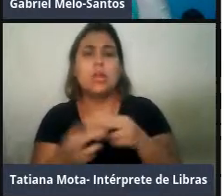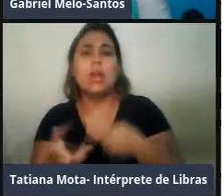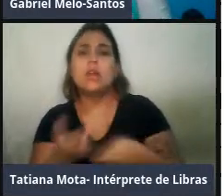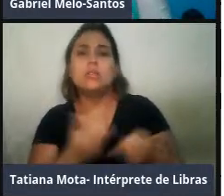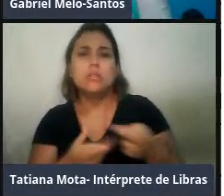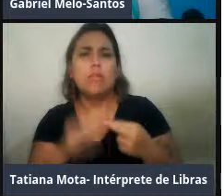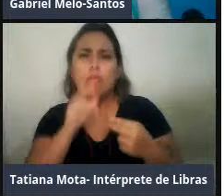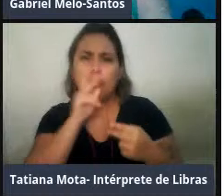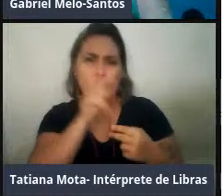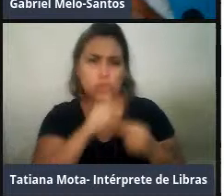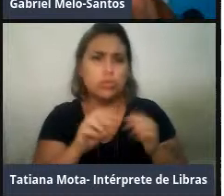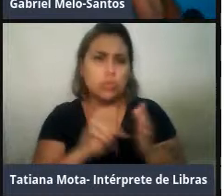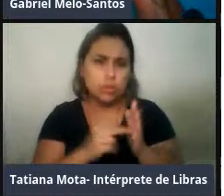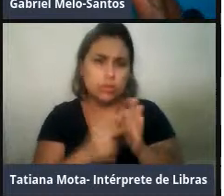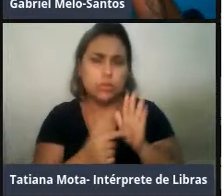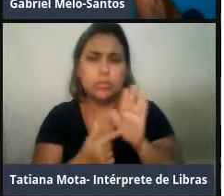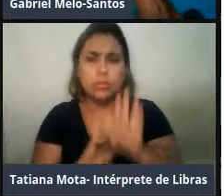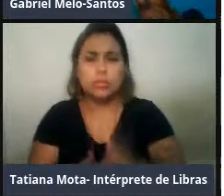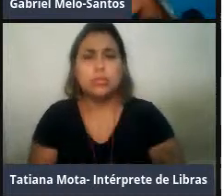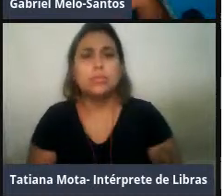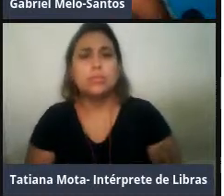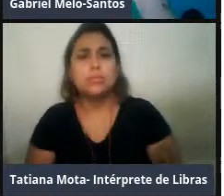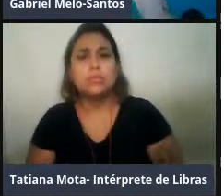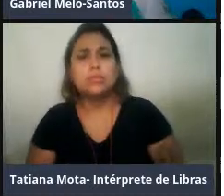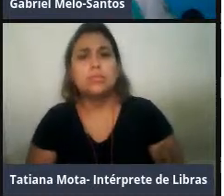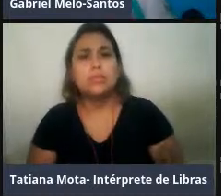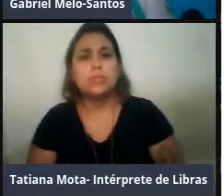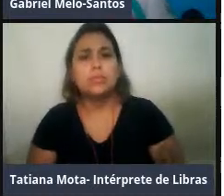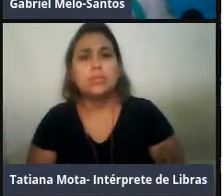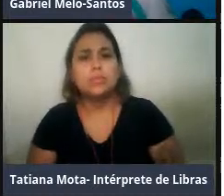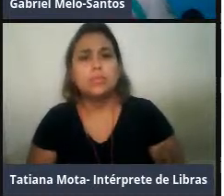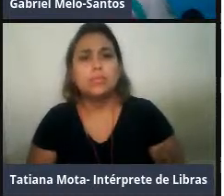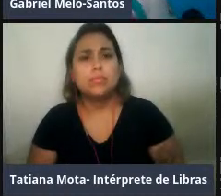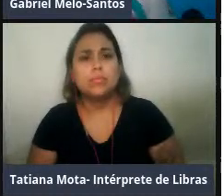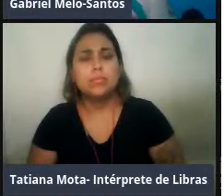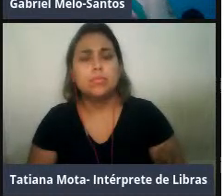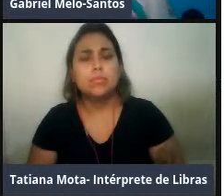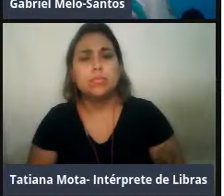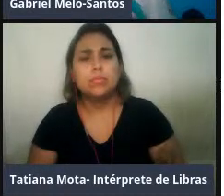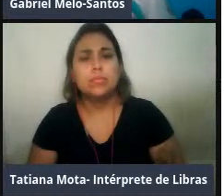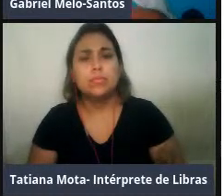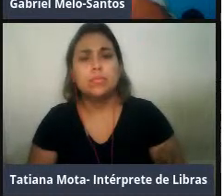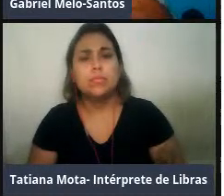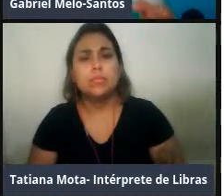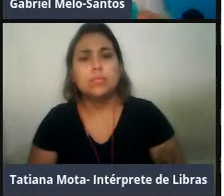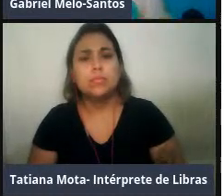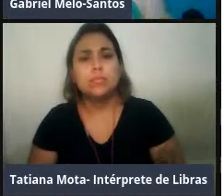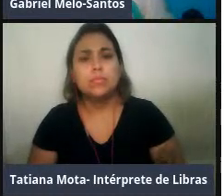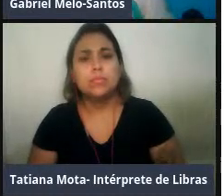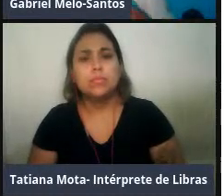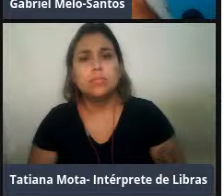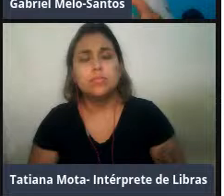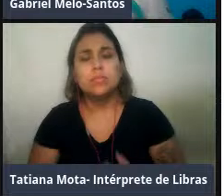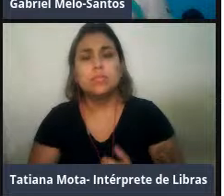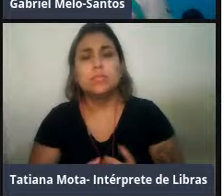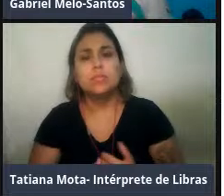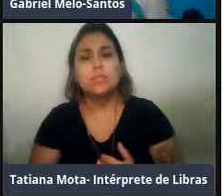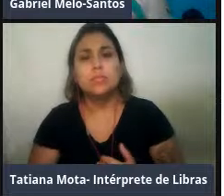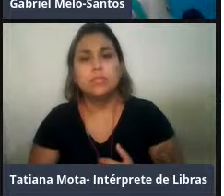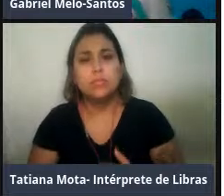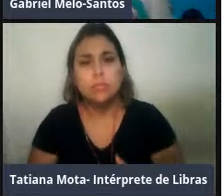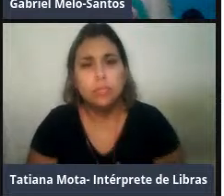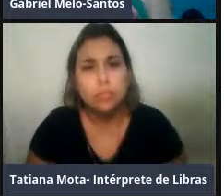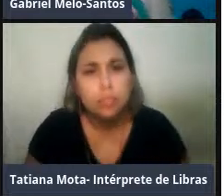significativa. Por conta dessas vocalizações aparecerem quando elas tinham, quando a gente estava vendo animais em comportamento sócio